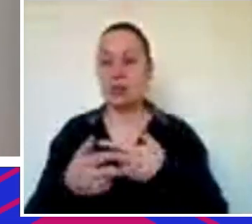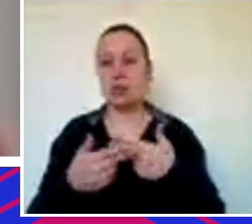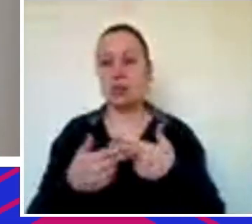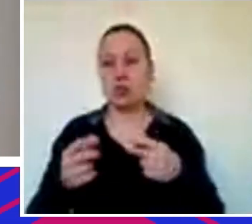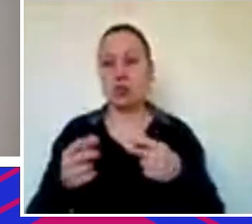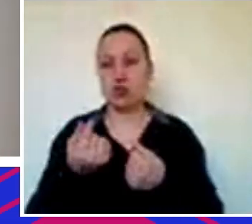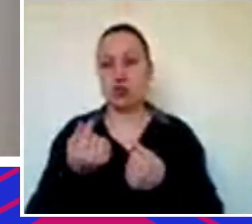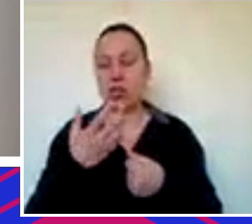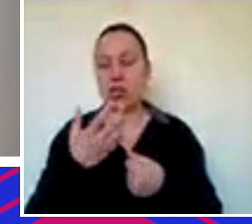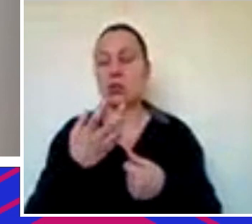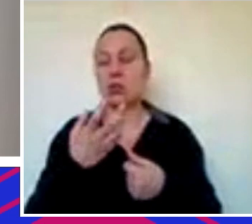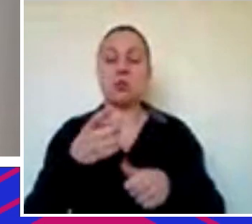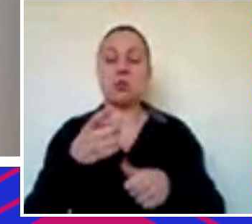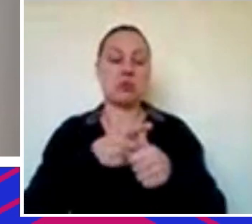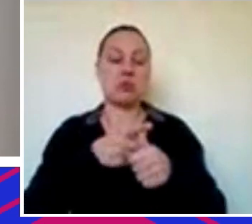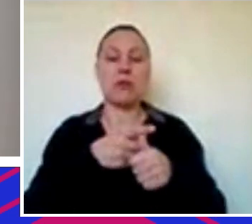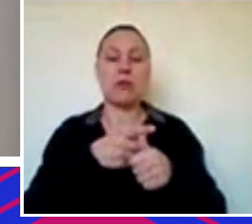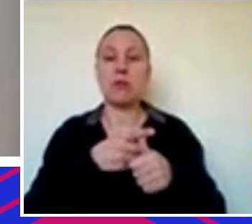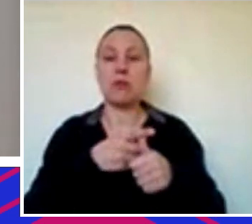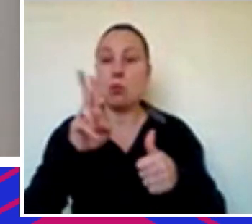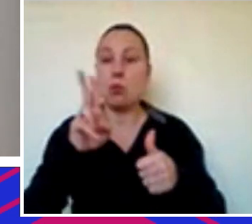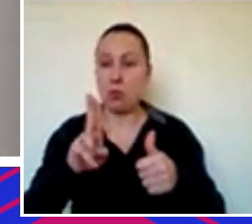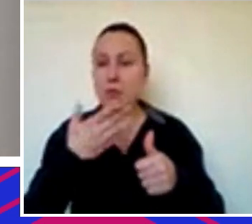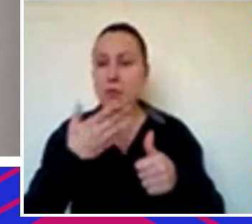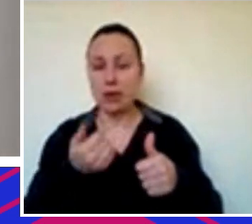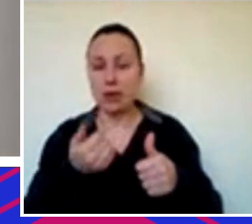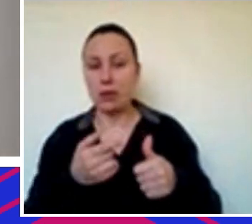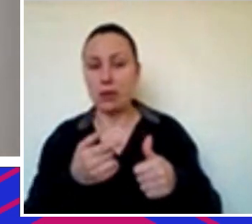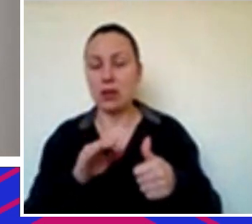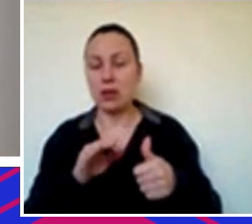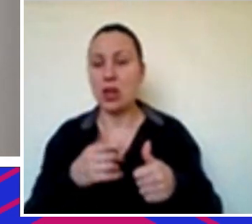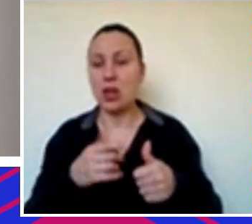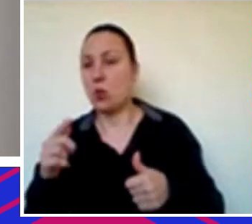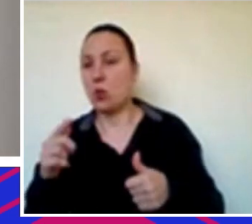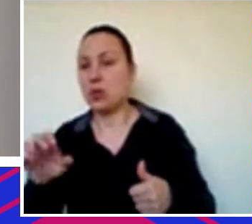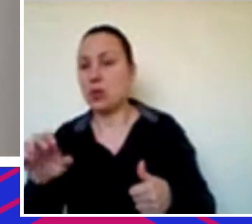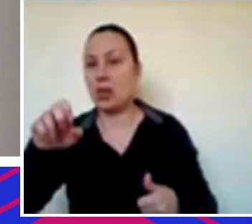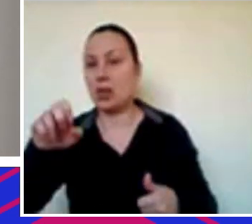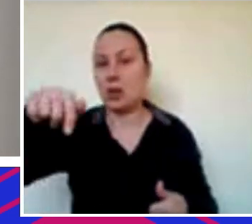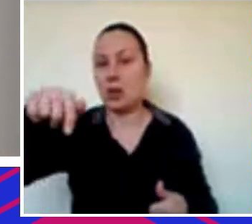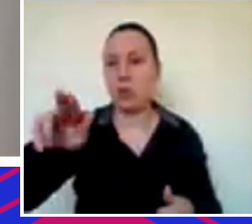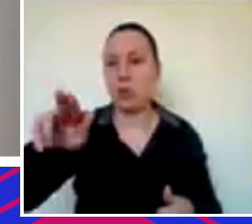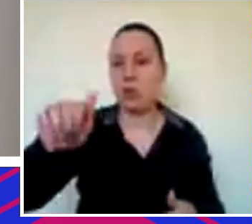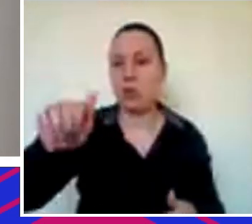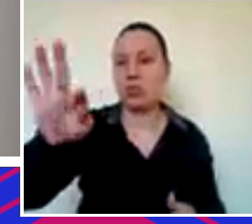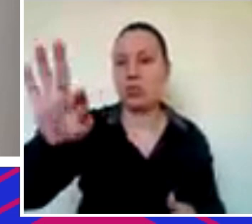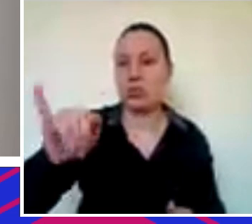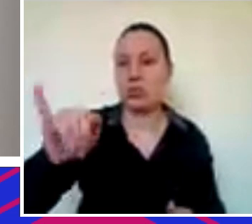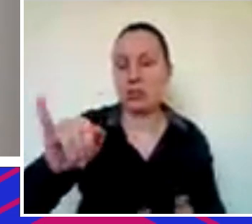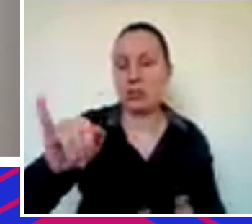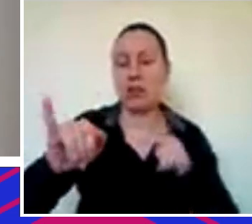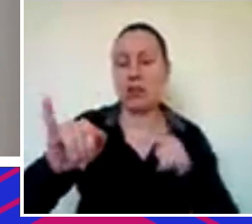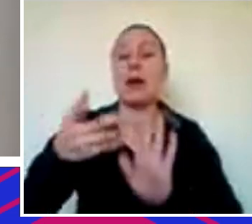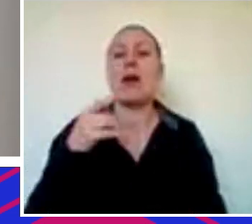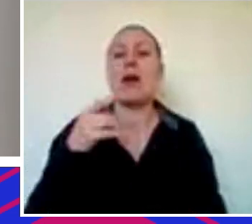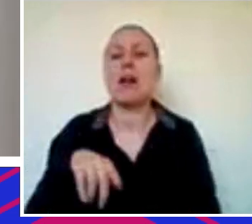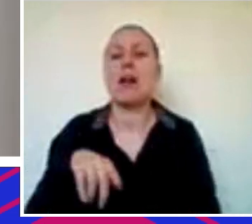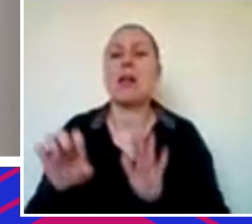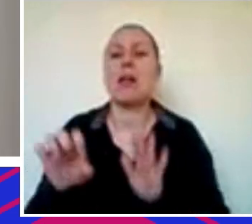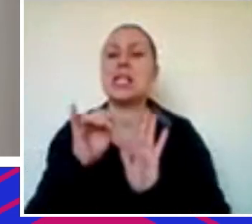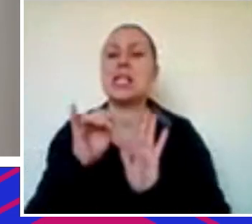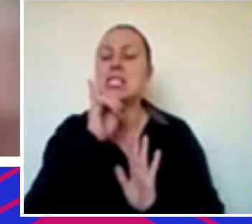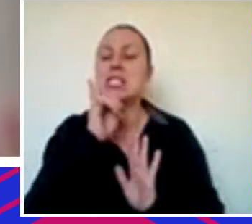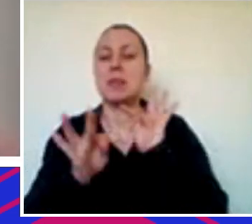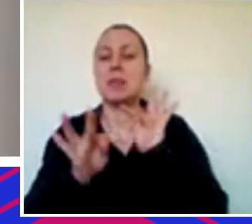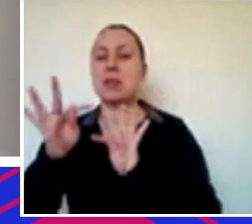mais útil, tem coisas que é onde você deveria usar equity, por exemplo, uma coisa que o pessoal anda perguntando bastante, né, empresas, por exemplo, de